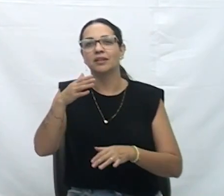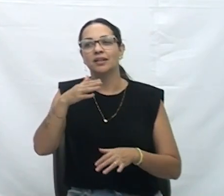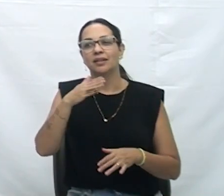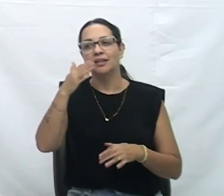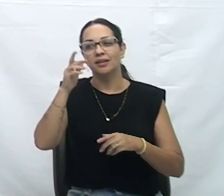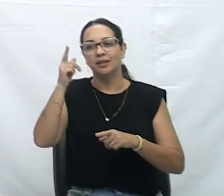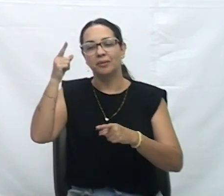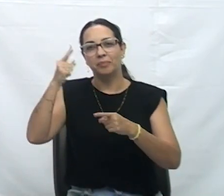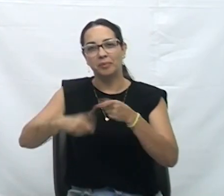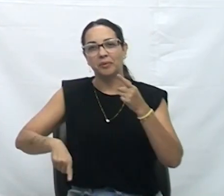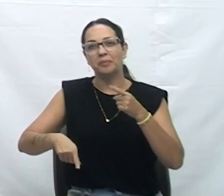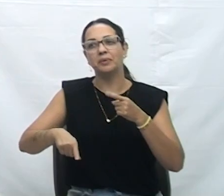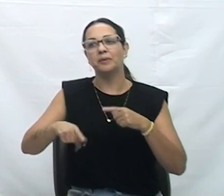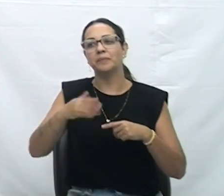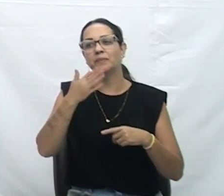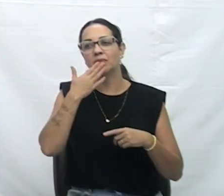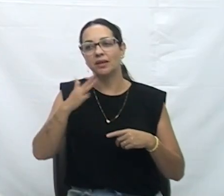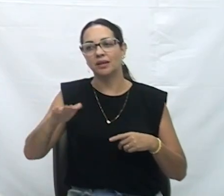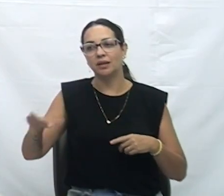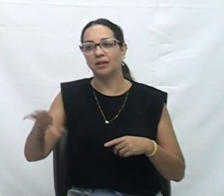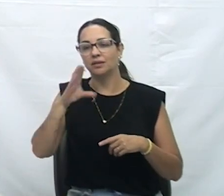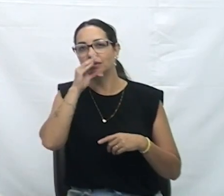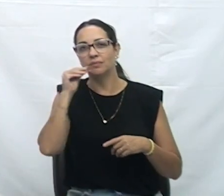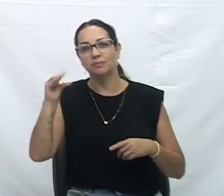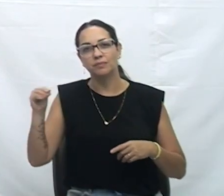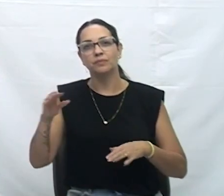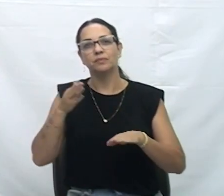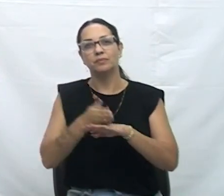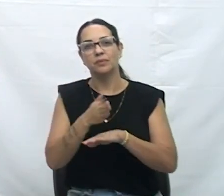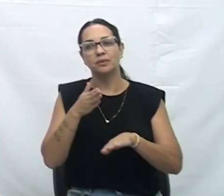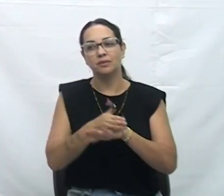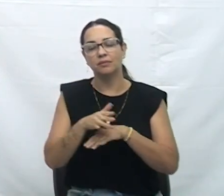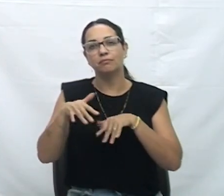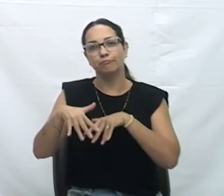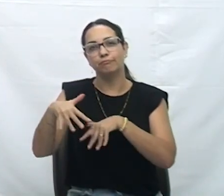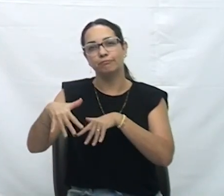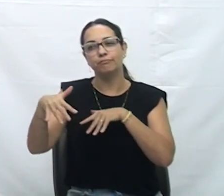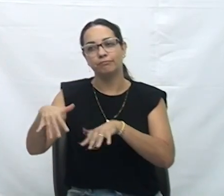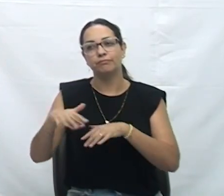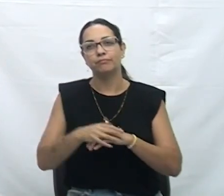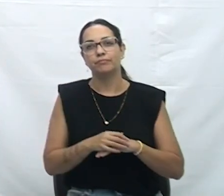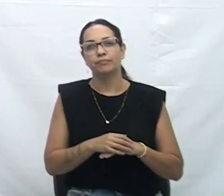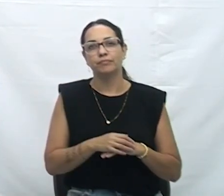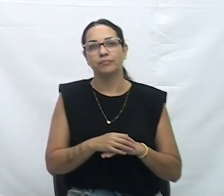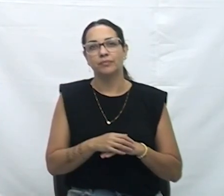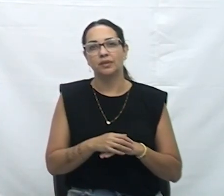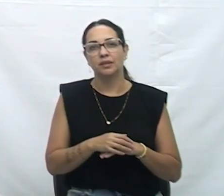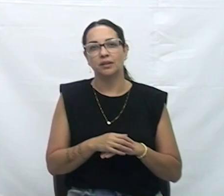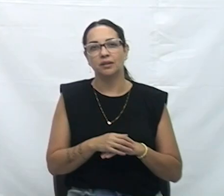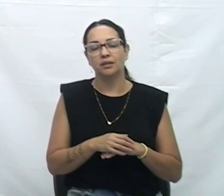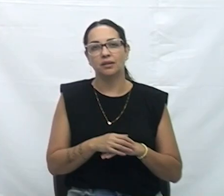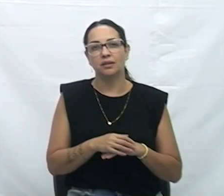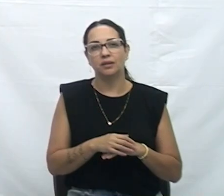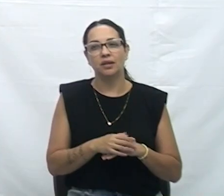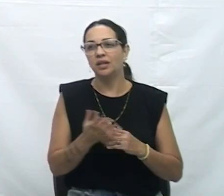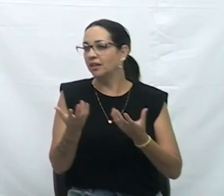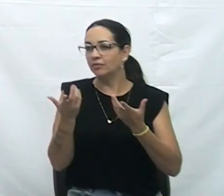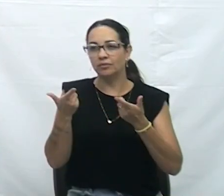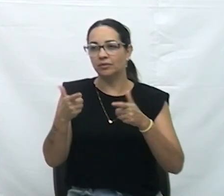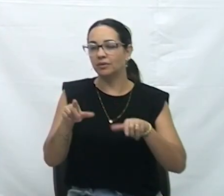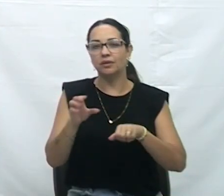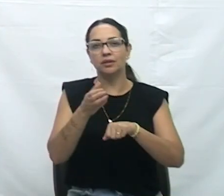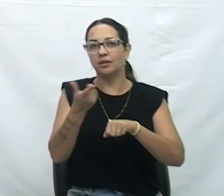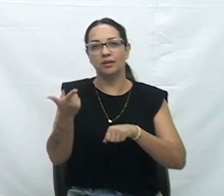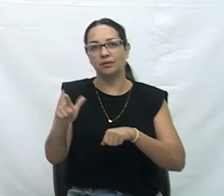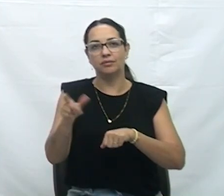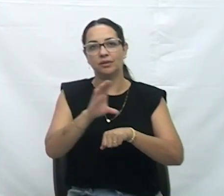aqui da cidade, onde acontecerem as paradas LGBTs, além de inconstitucional, é imoral, desrespeitoso e, acima